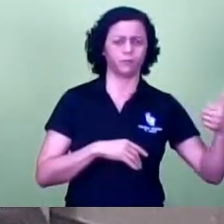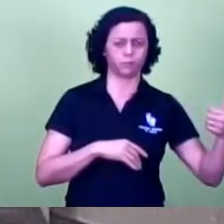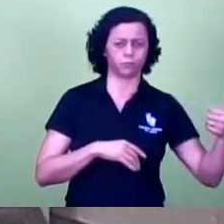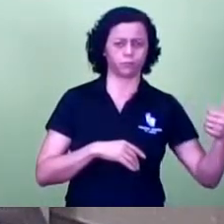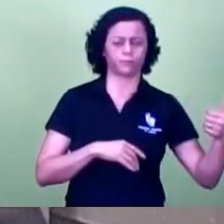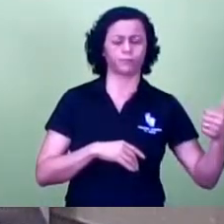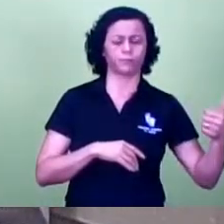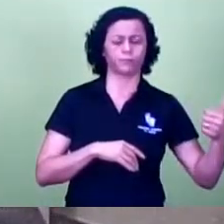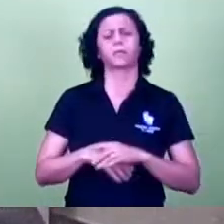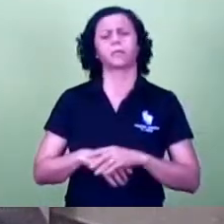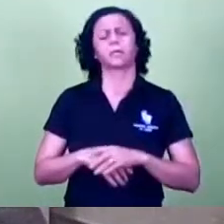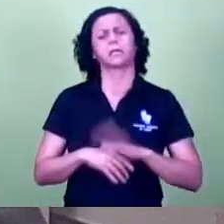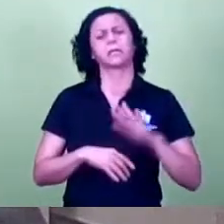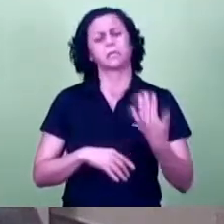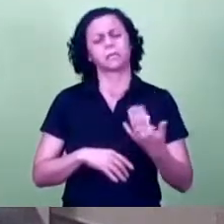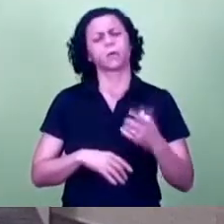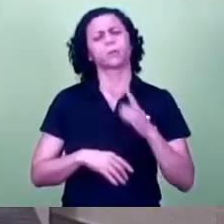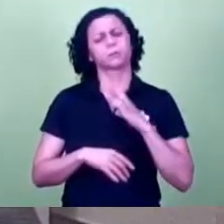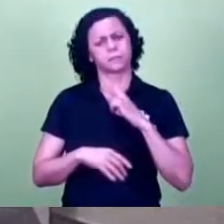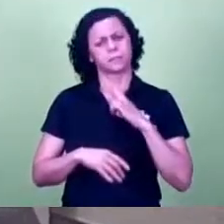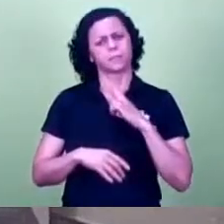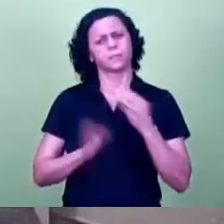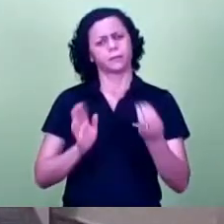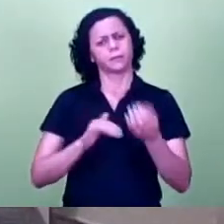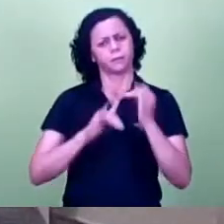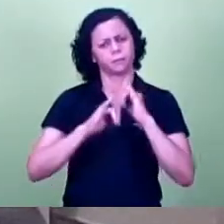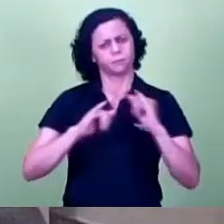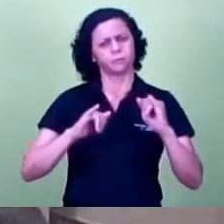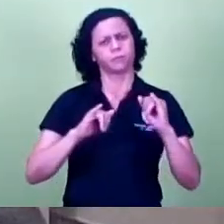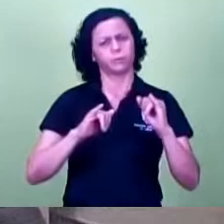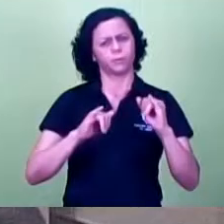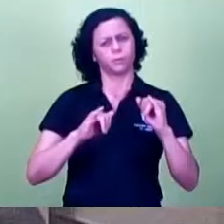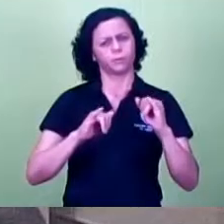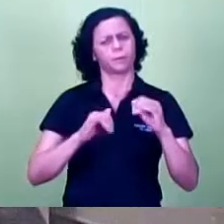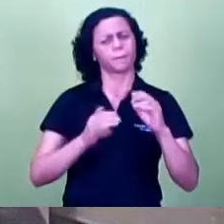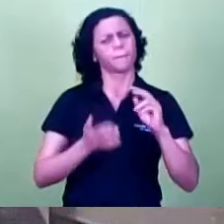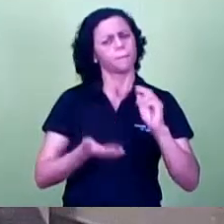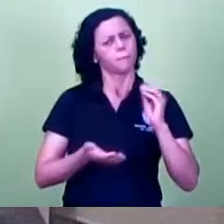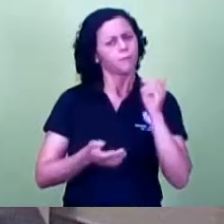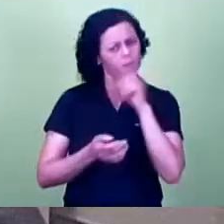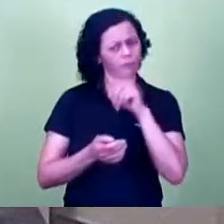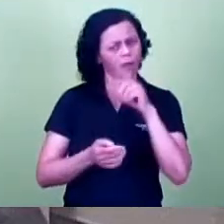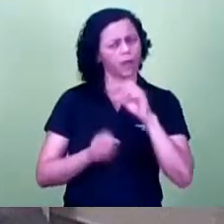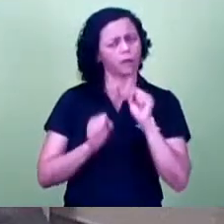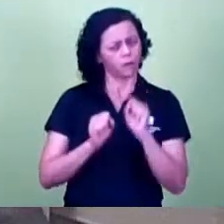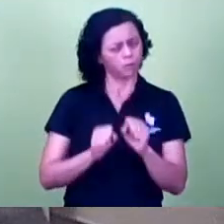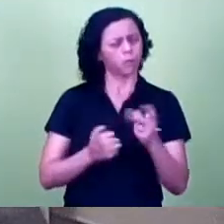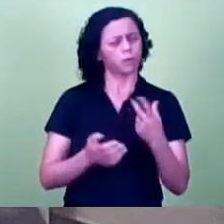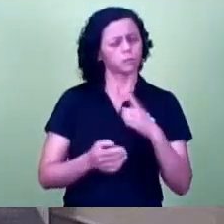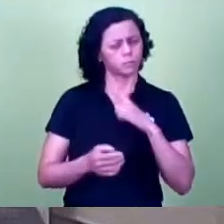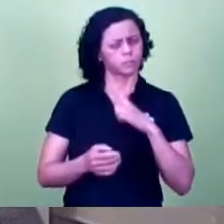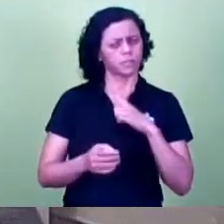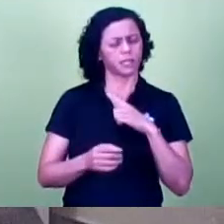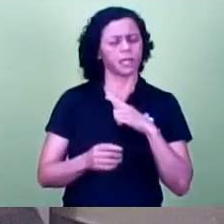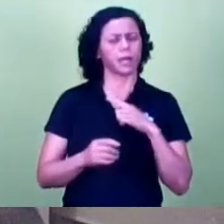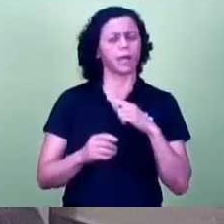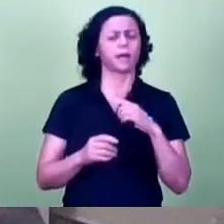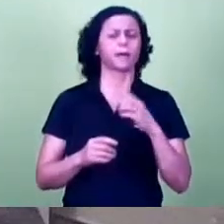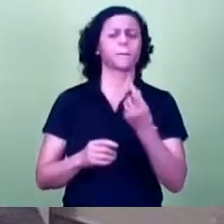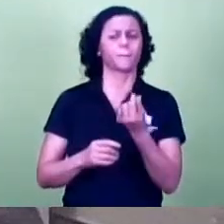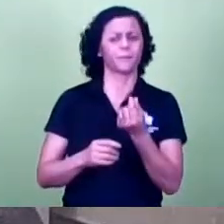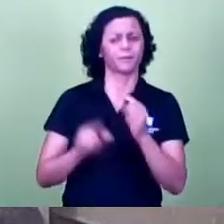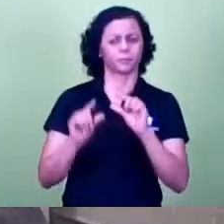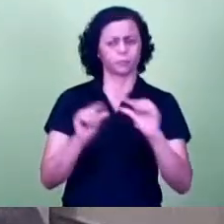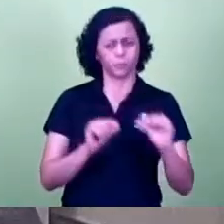possível inconsistenza acerca desse pregão 254, objetivo, através do tipo menor preço, de selecionar a contratação de